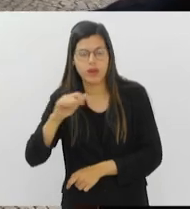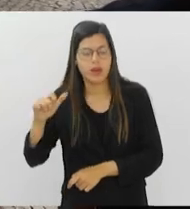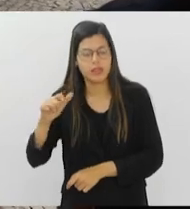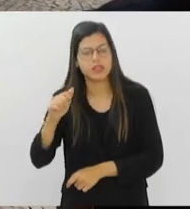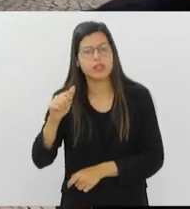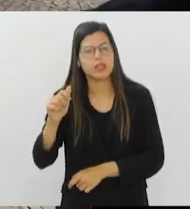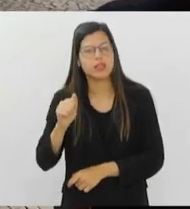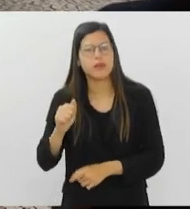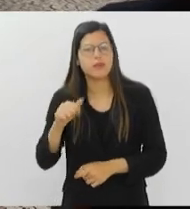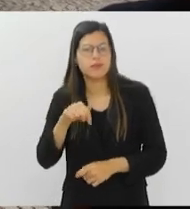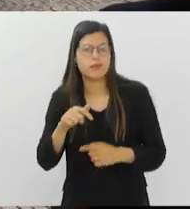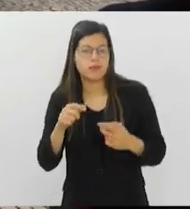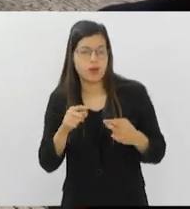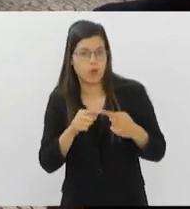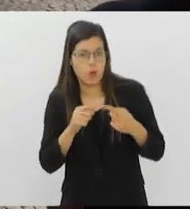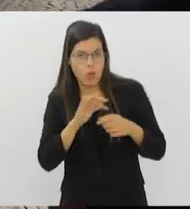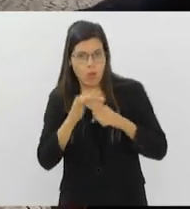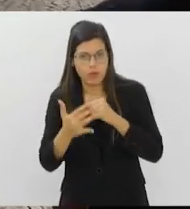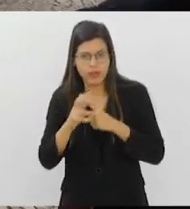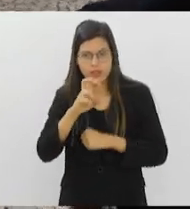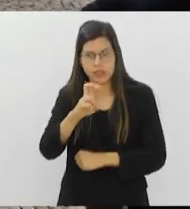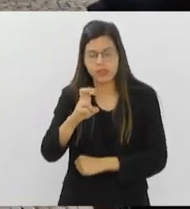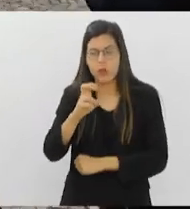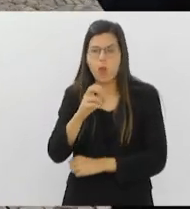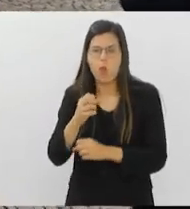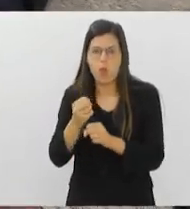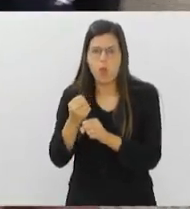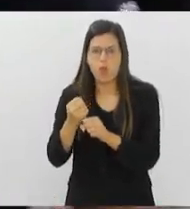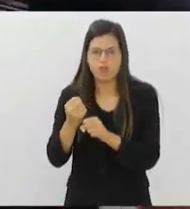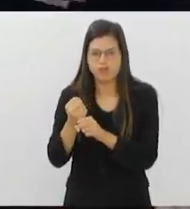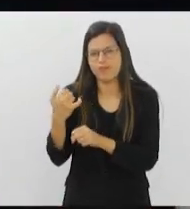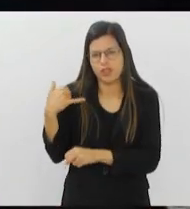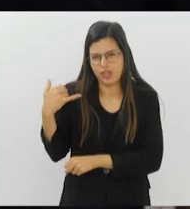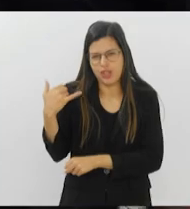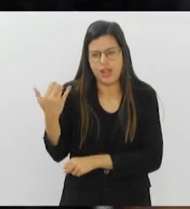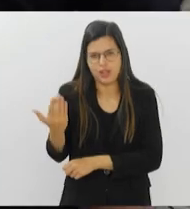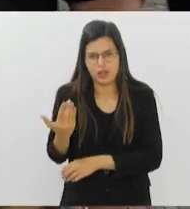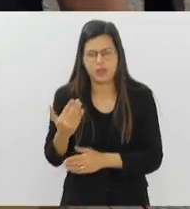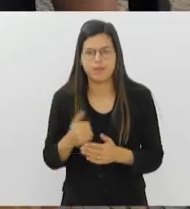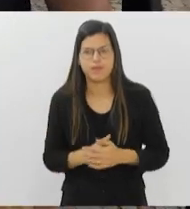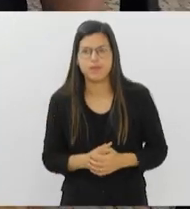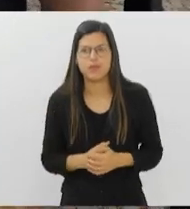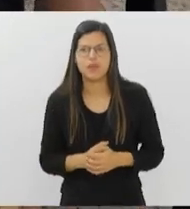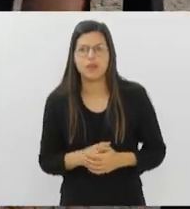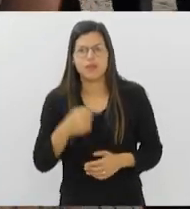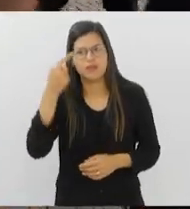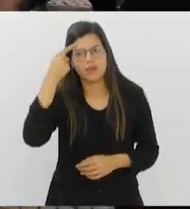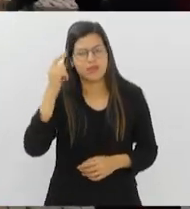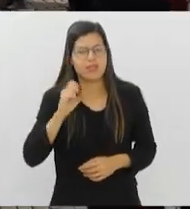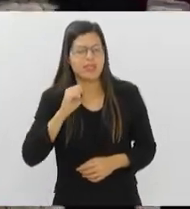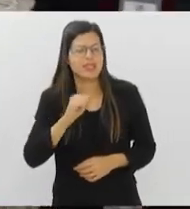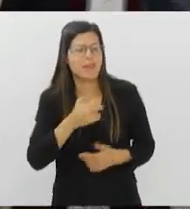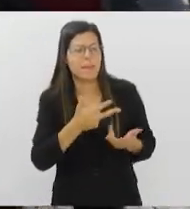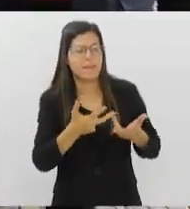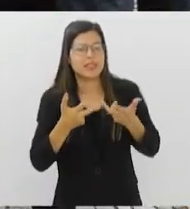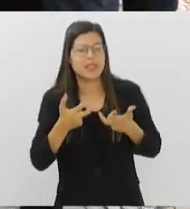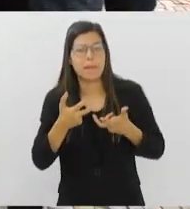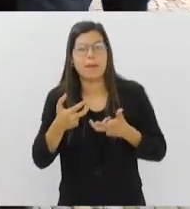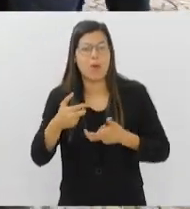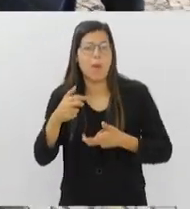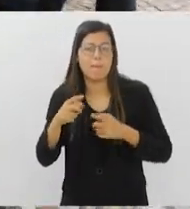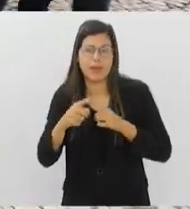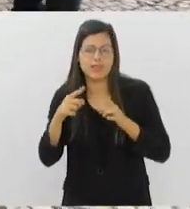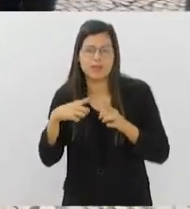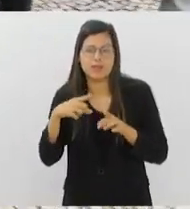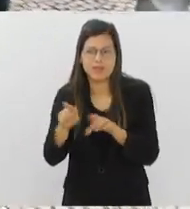e a influenza a partir de seis meses a gente está fazendo. E, Vicente, não sei se você reparou, mas eu já comecei o nosso jornal com a manga da minha blusa levantada porque eu também